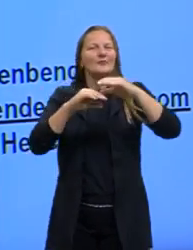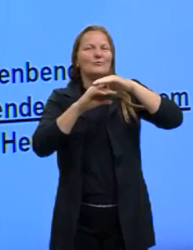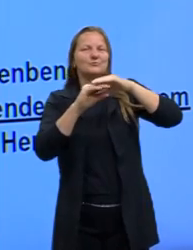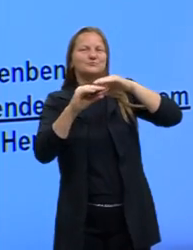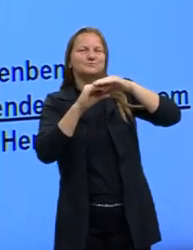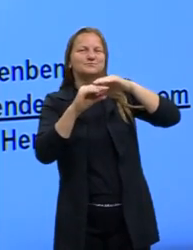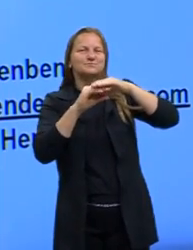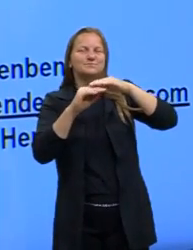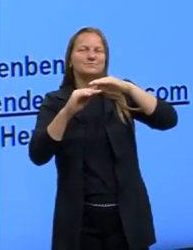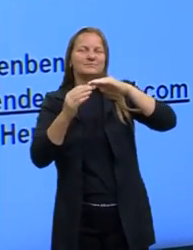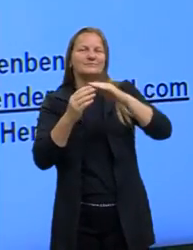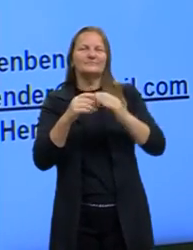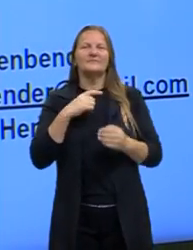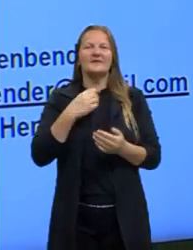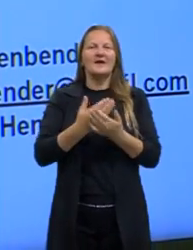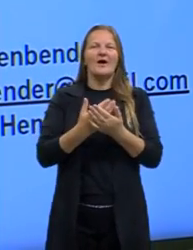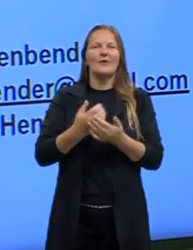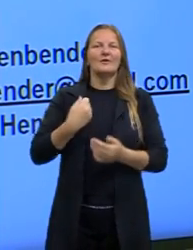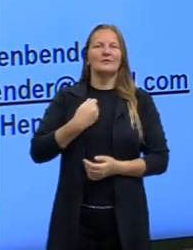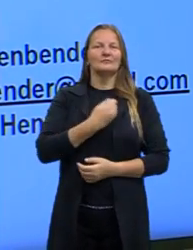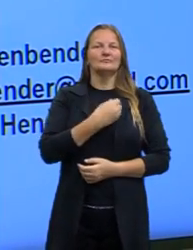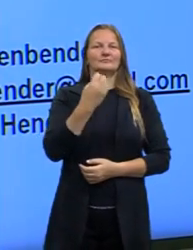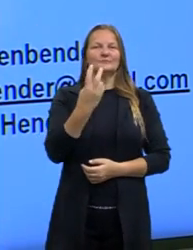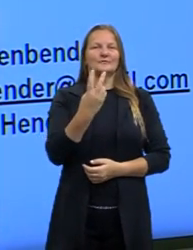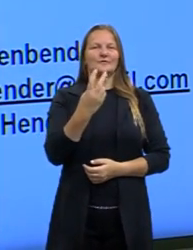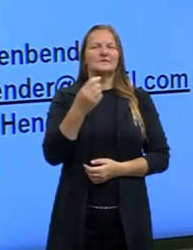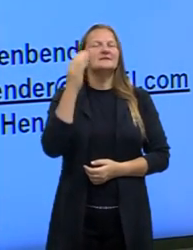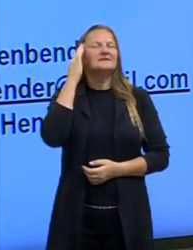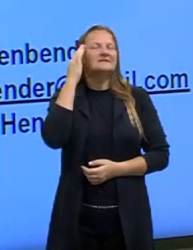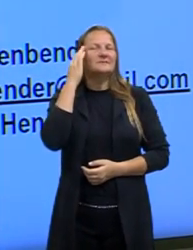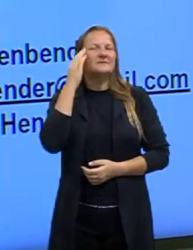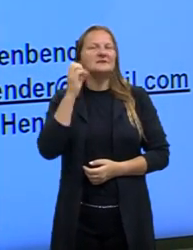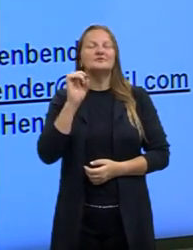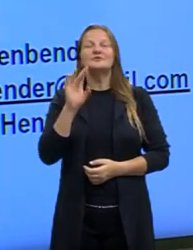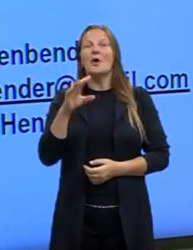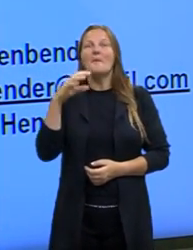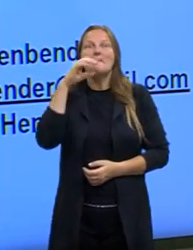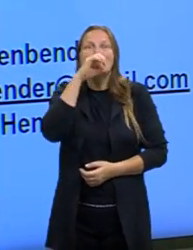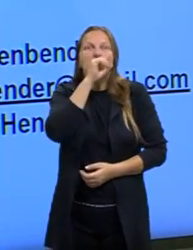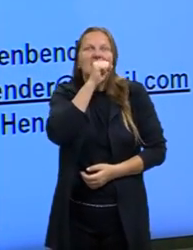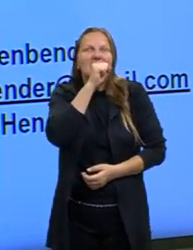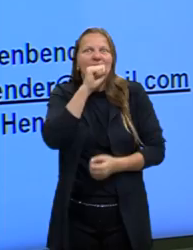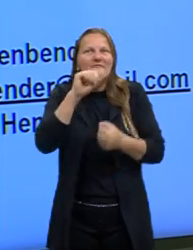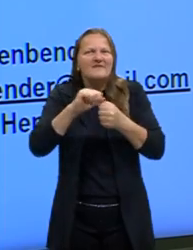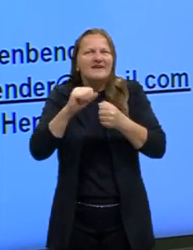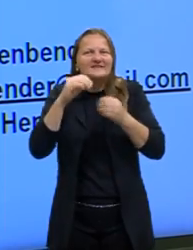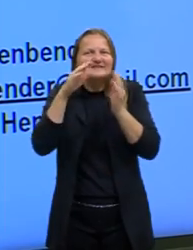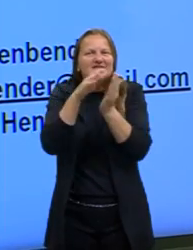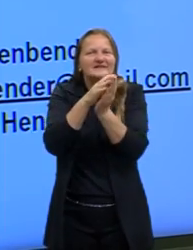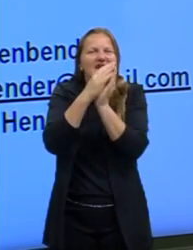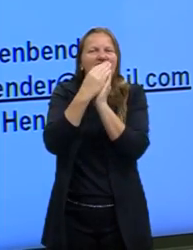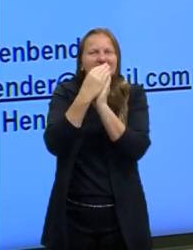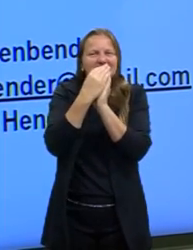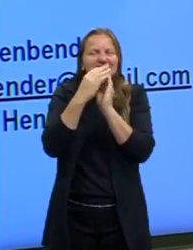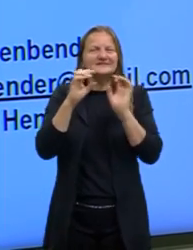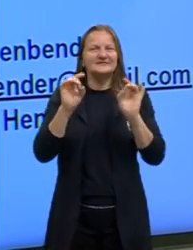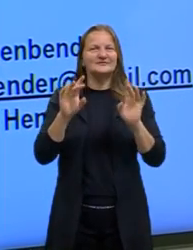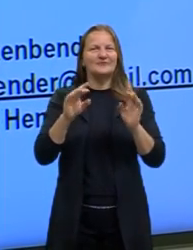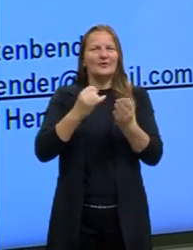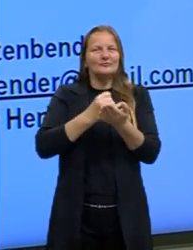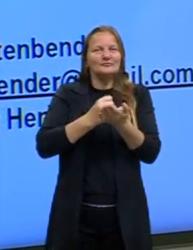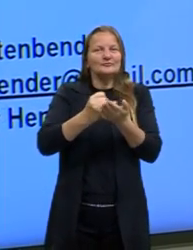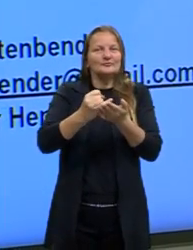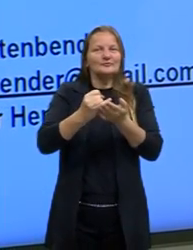vem para que a gente entenda que nem só de pão se faz um sanduíche e nem só de introdução e